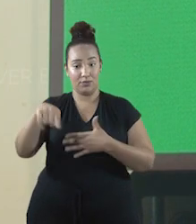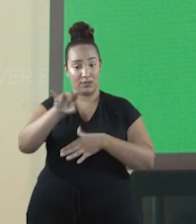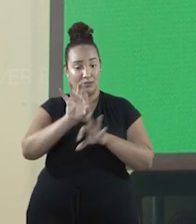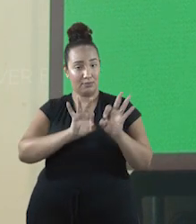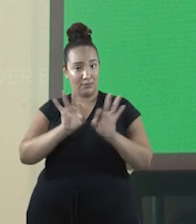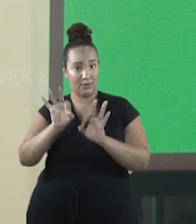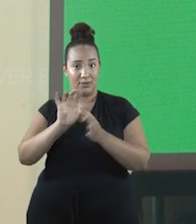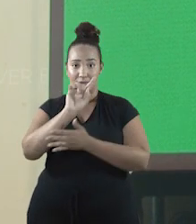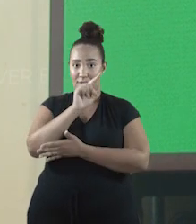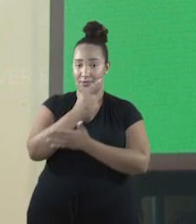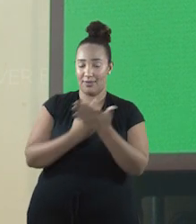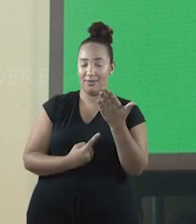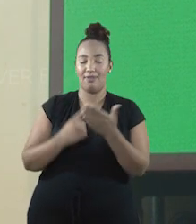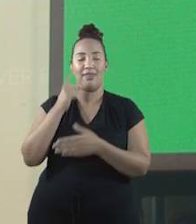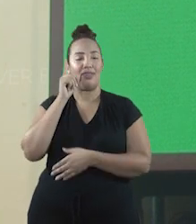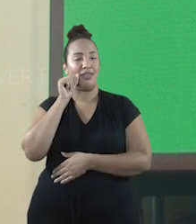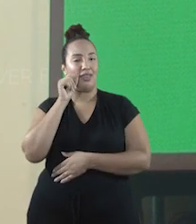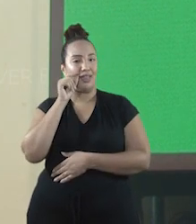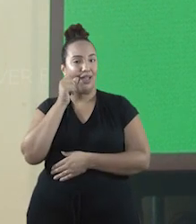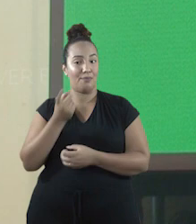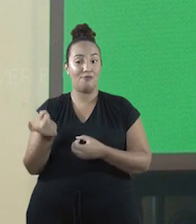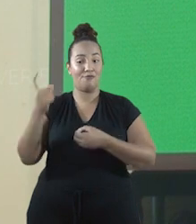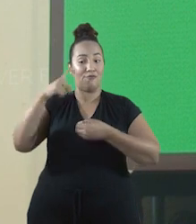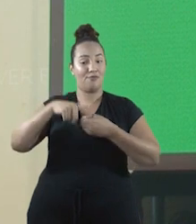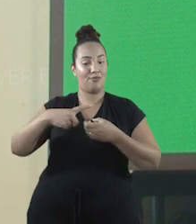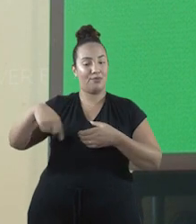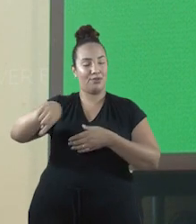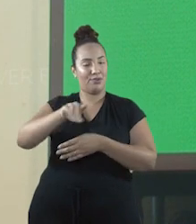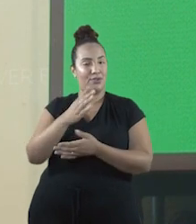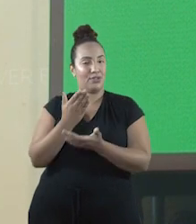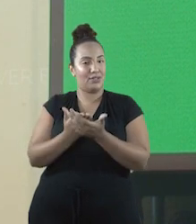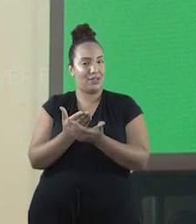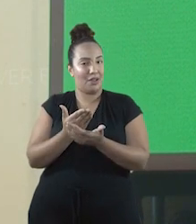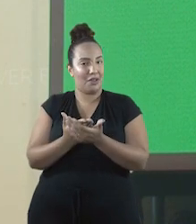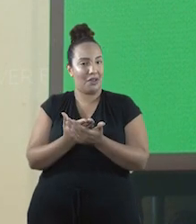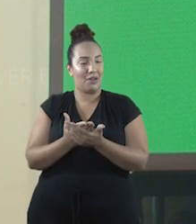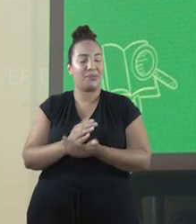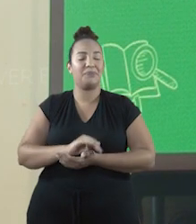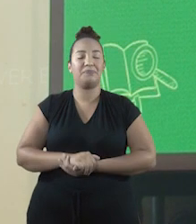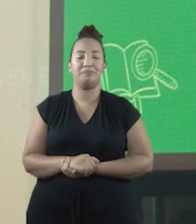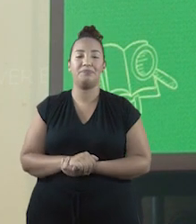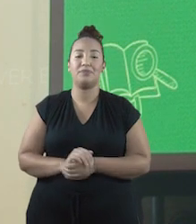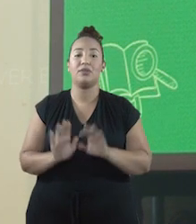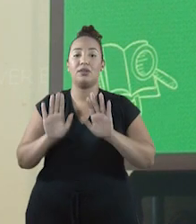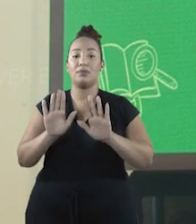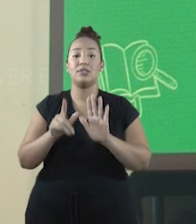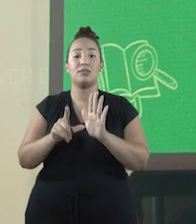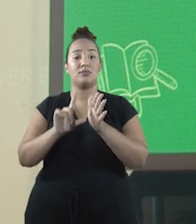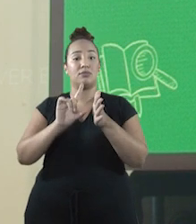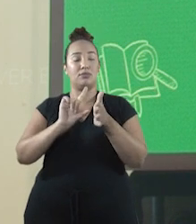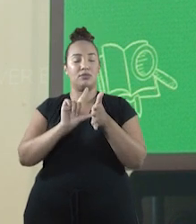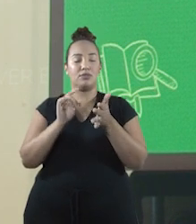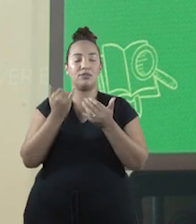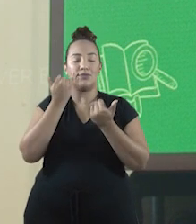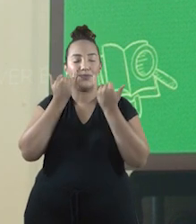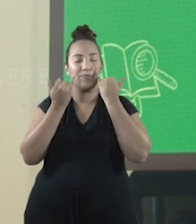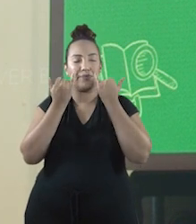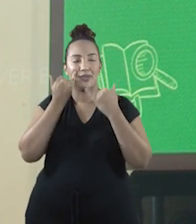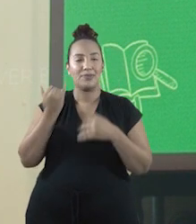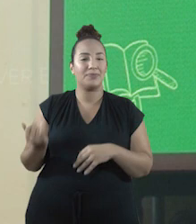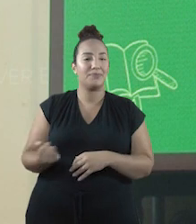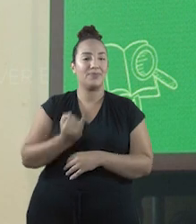pega o seu caderno, seu lápis e volta para a gente continuar a nossa aula. Antes de iniciarmos, algumas